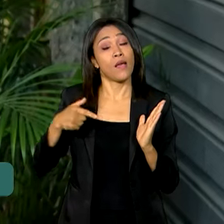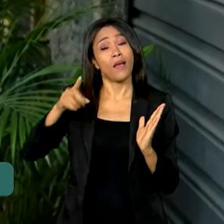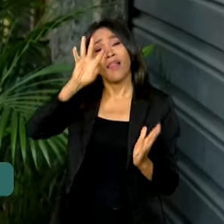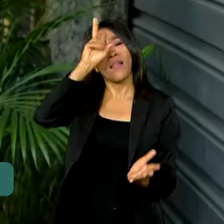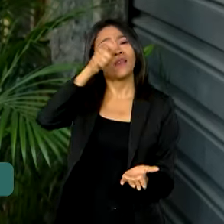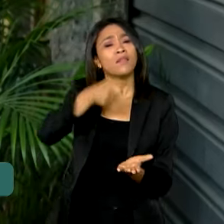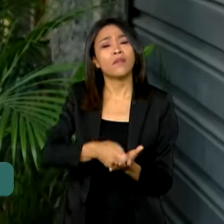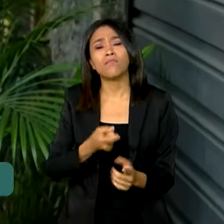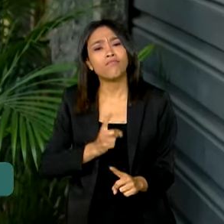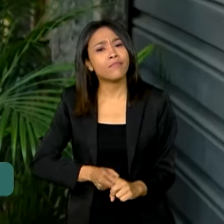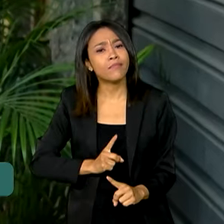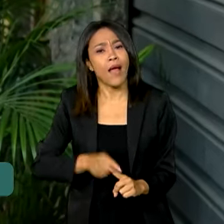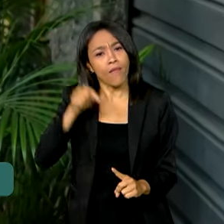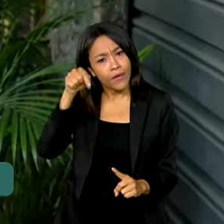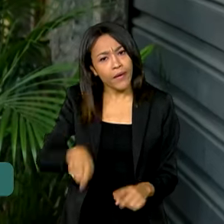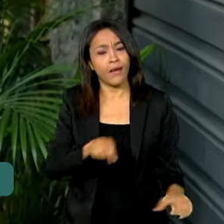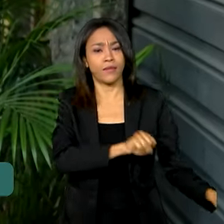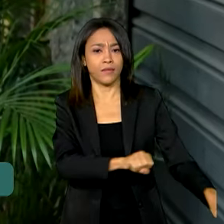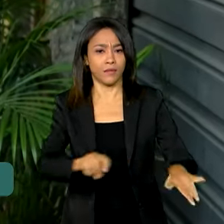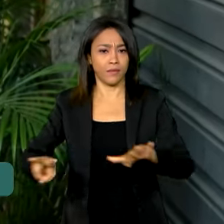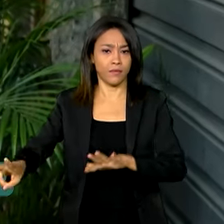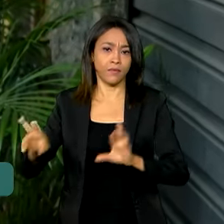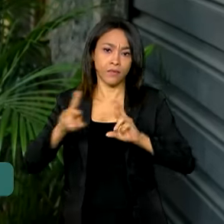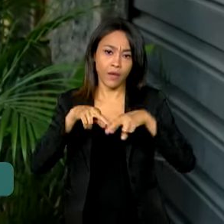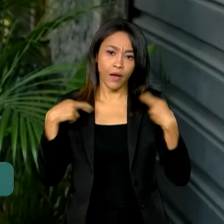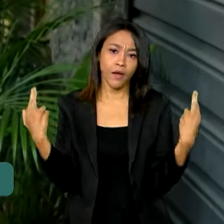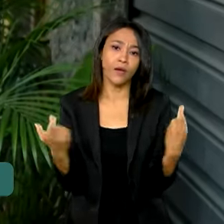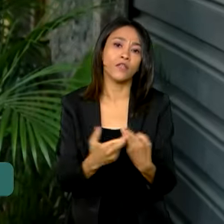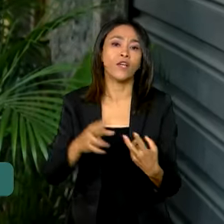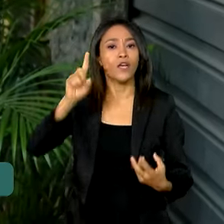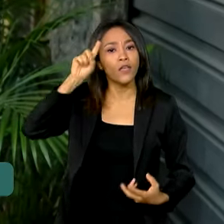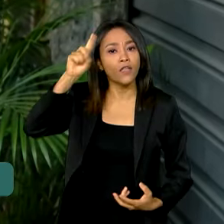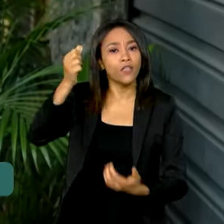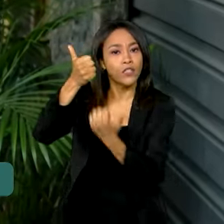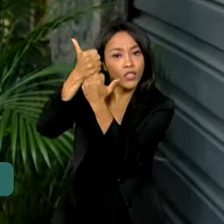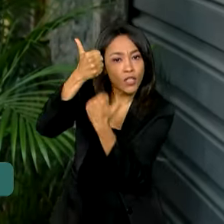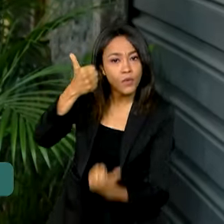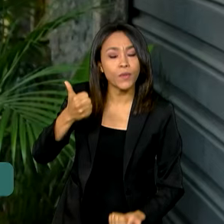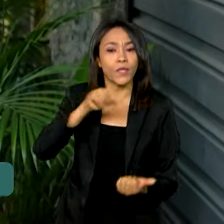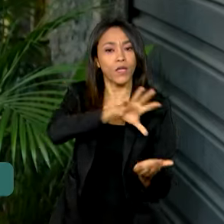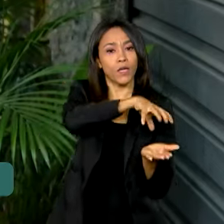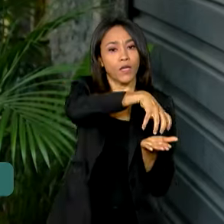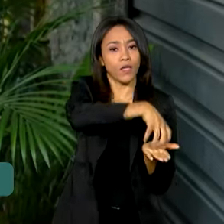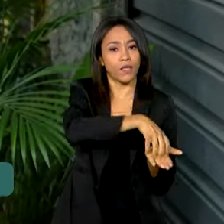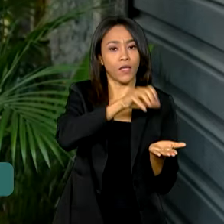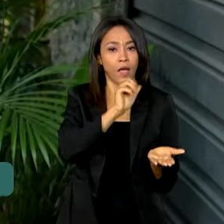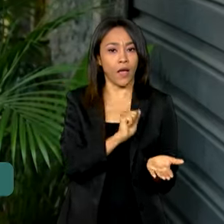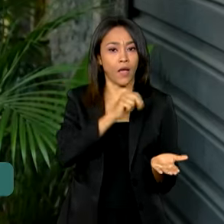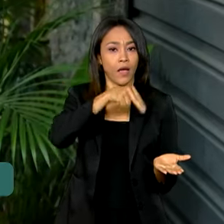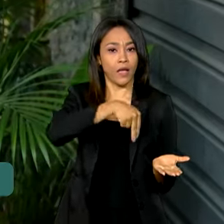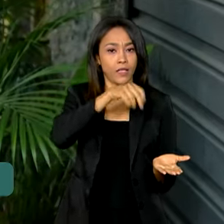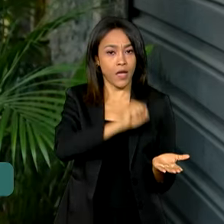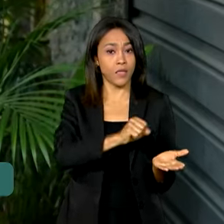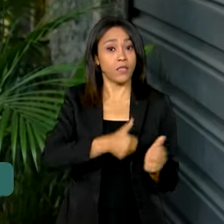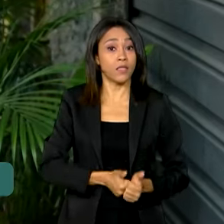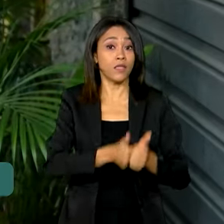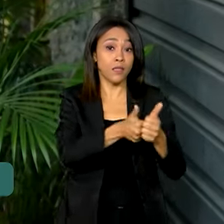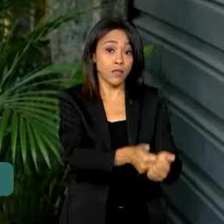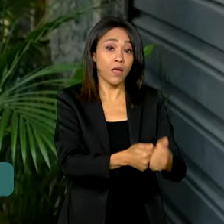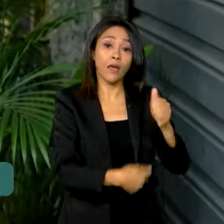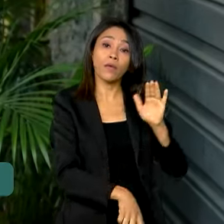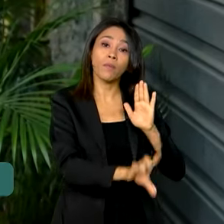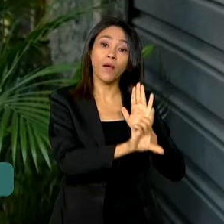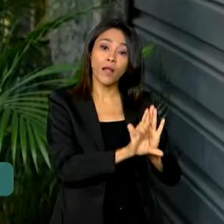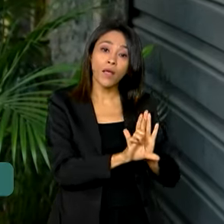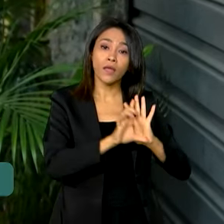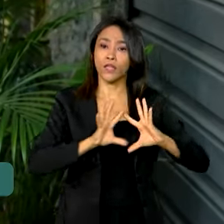tomada esta semana durante a reunião da diretoria colegiada da ANS. E ela segue uma lei que determina